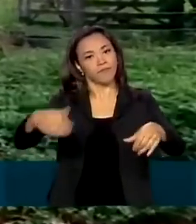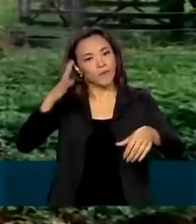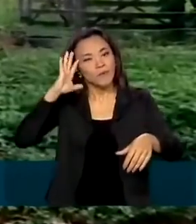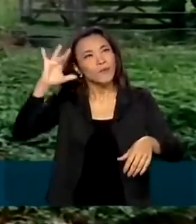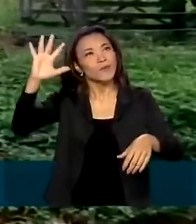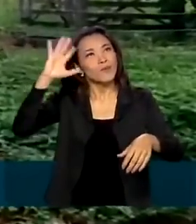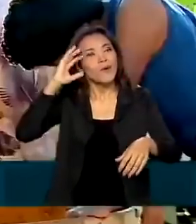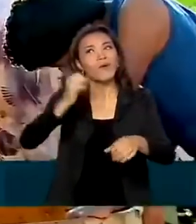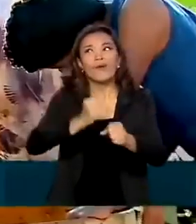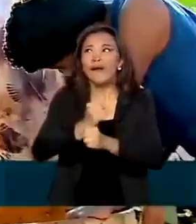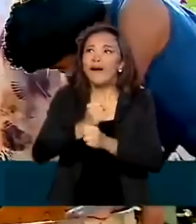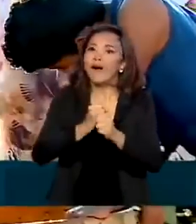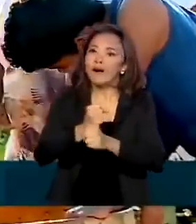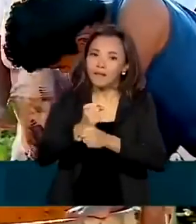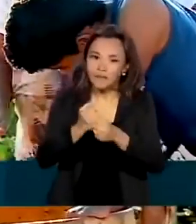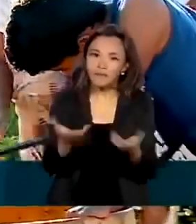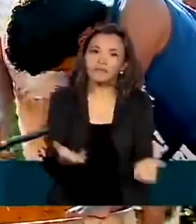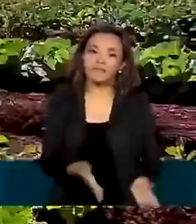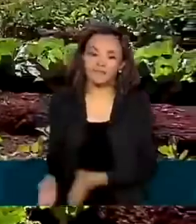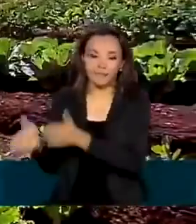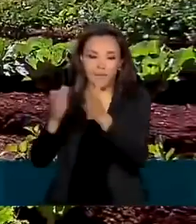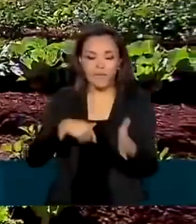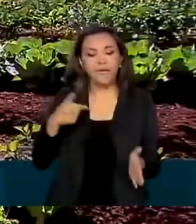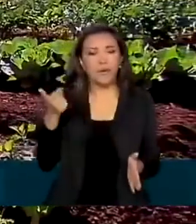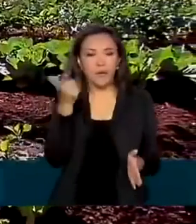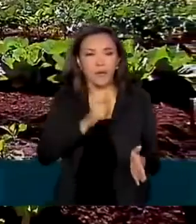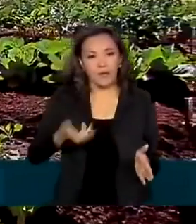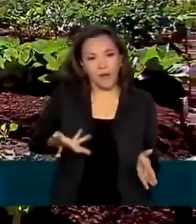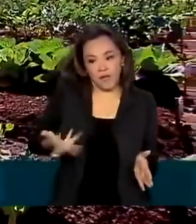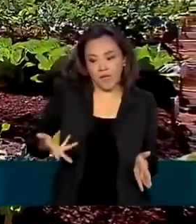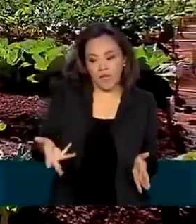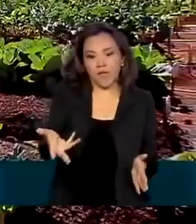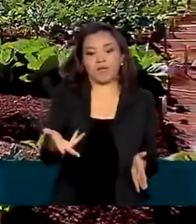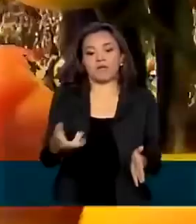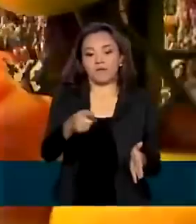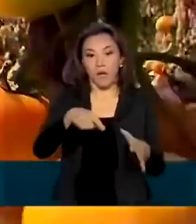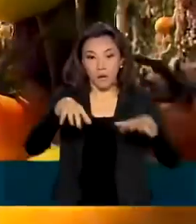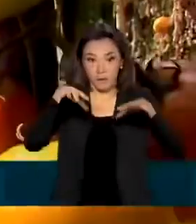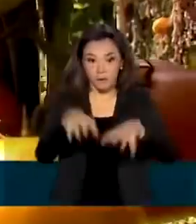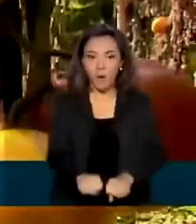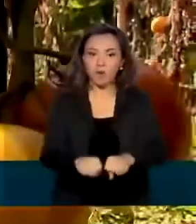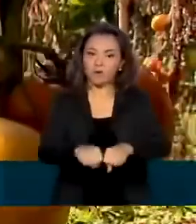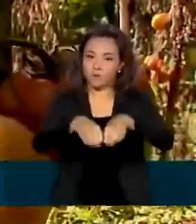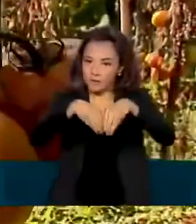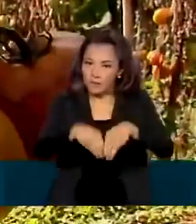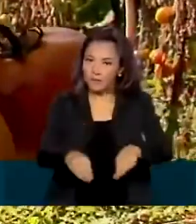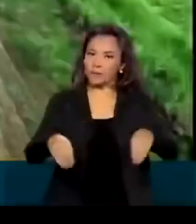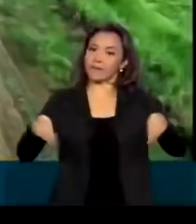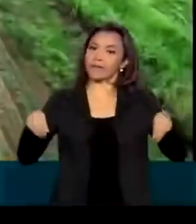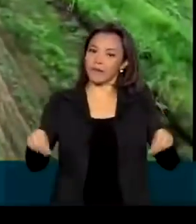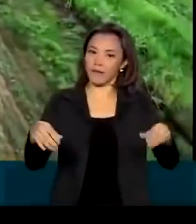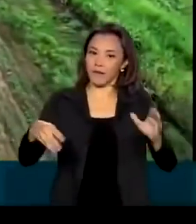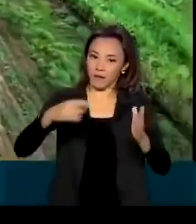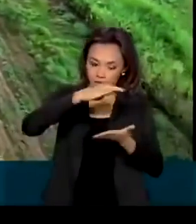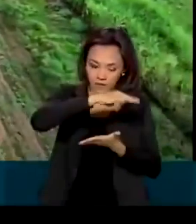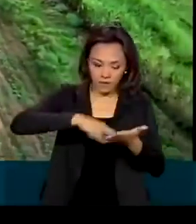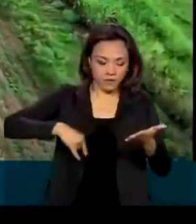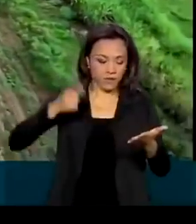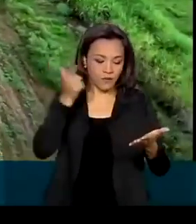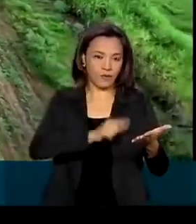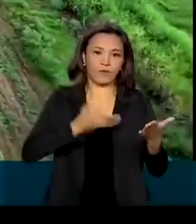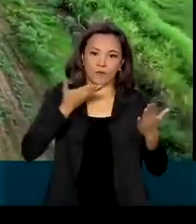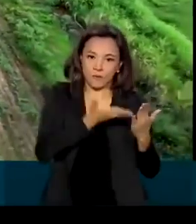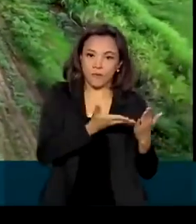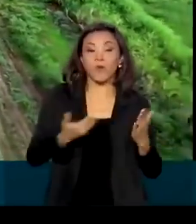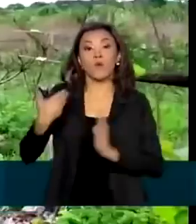tem há tantos anos. Para acelerar esse processo de titularização e regularização fundiária, o governo federal